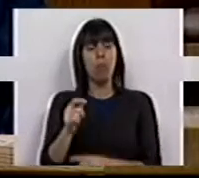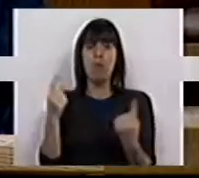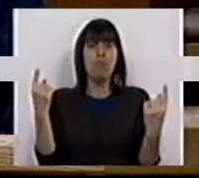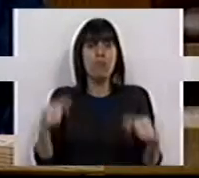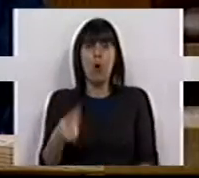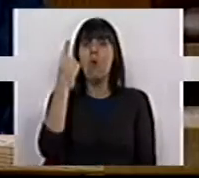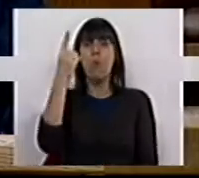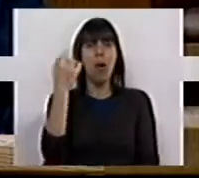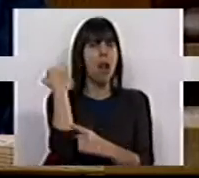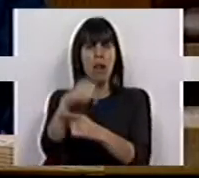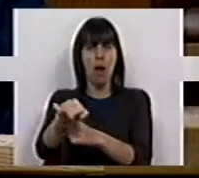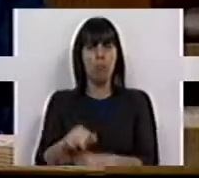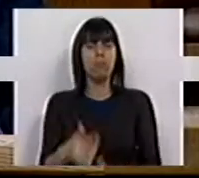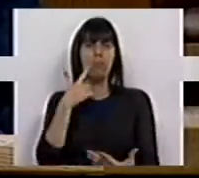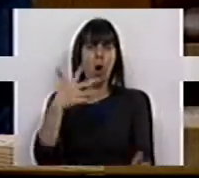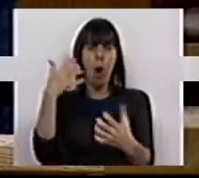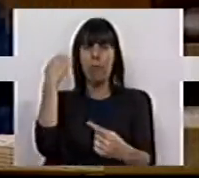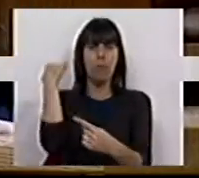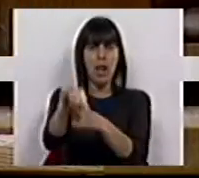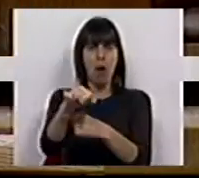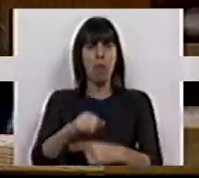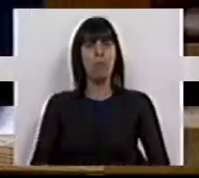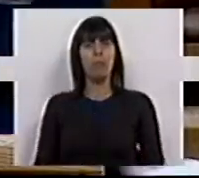só podia ser um. Não. Obviamente não.